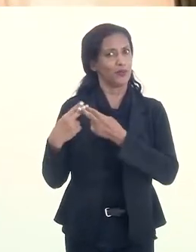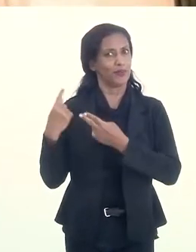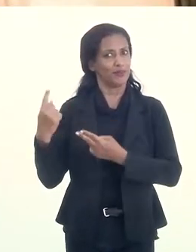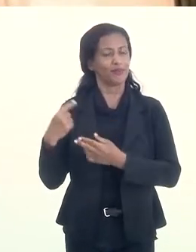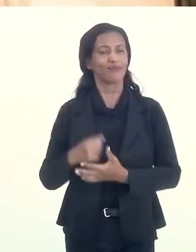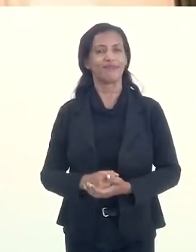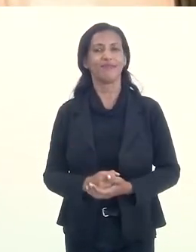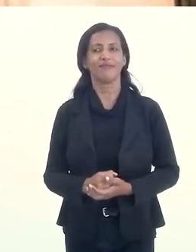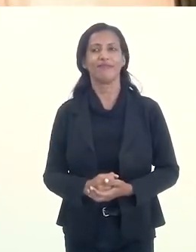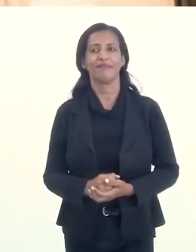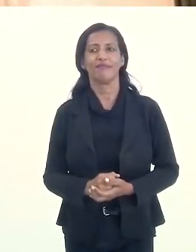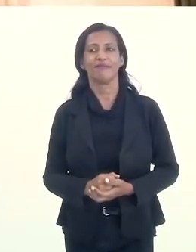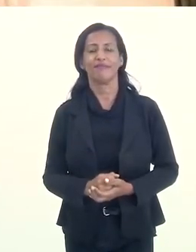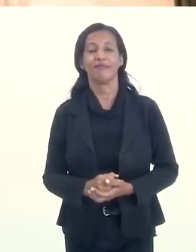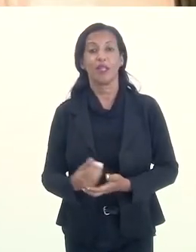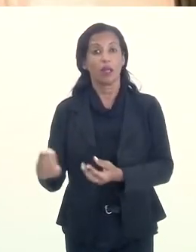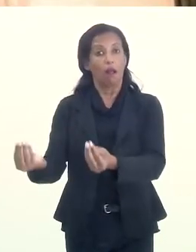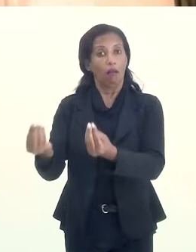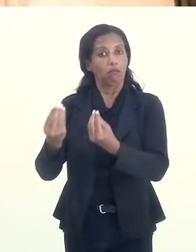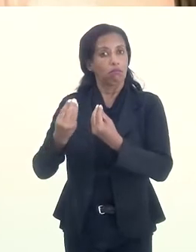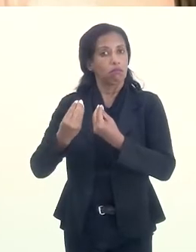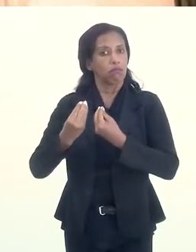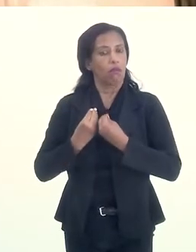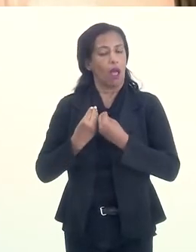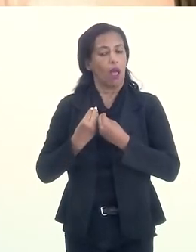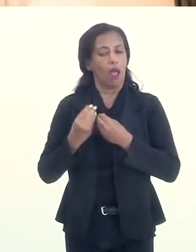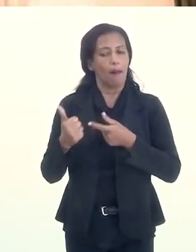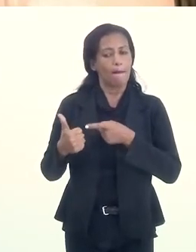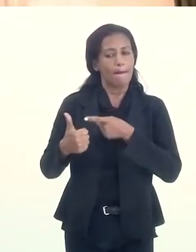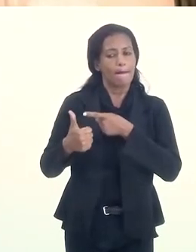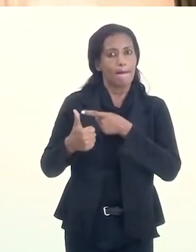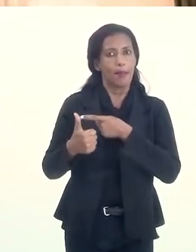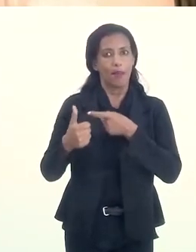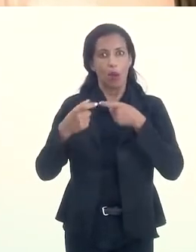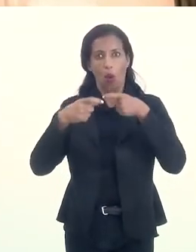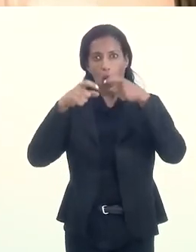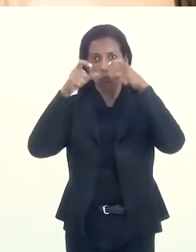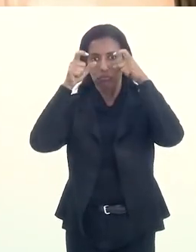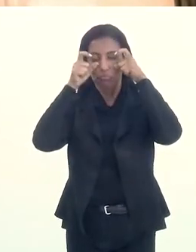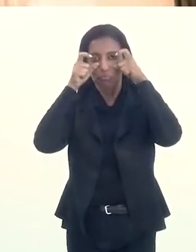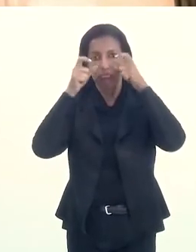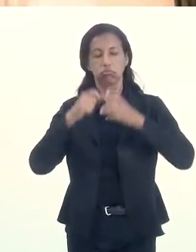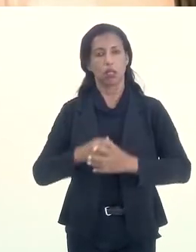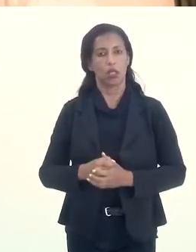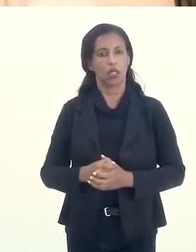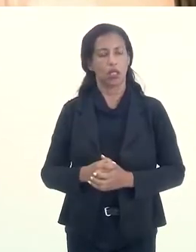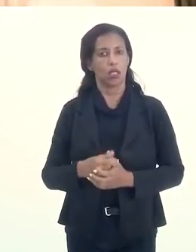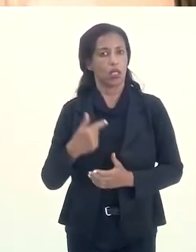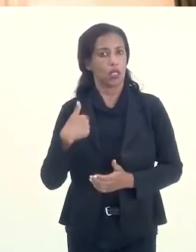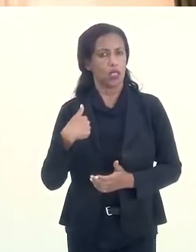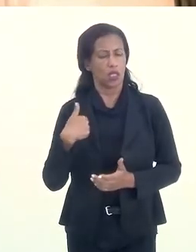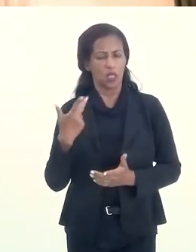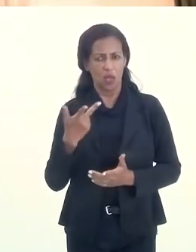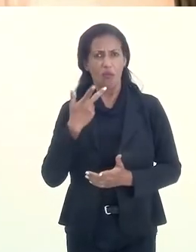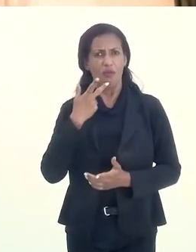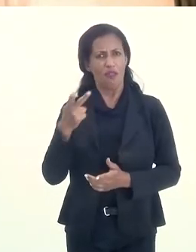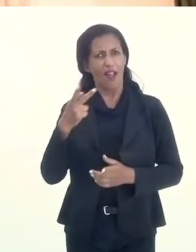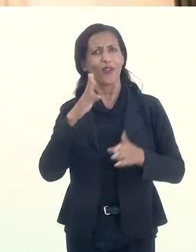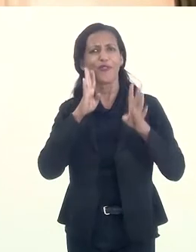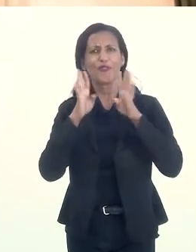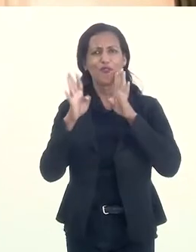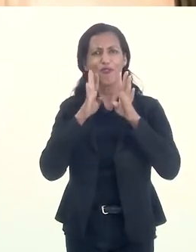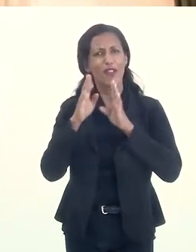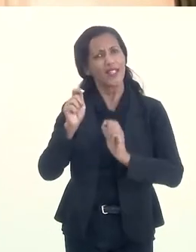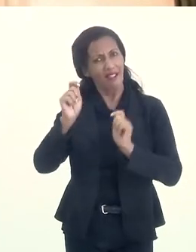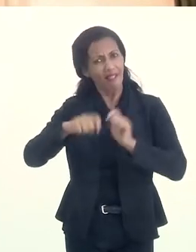responsável por me dar o primeiro par de óculos. E eu evoco nesse texto do